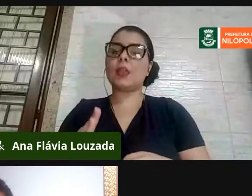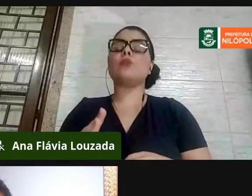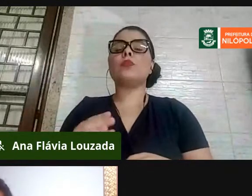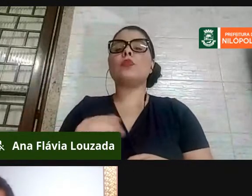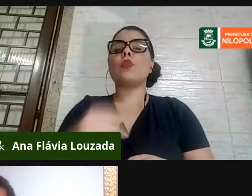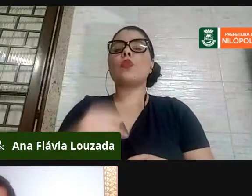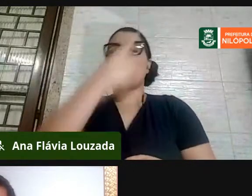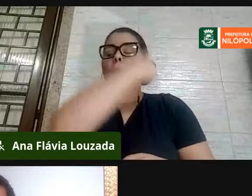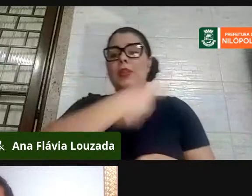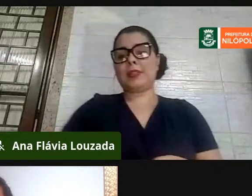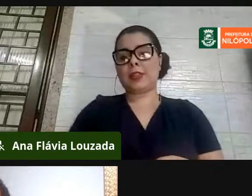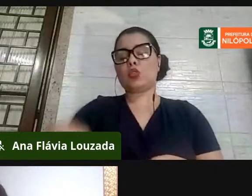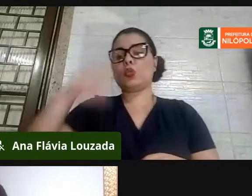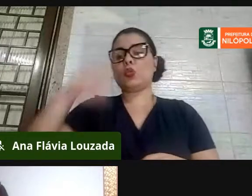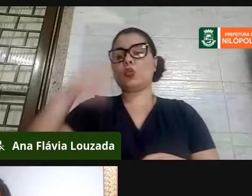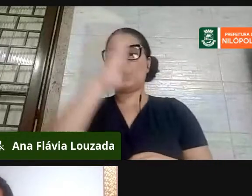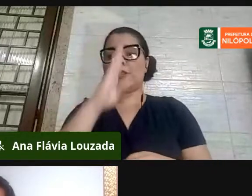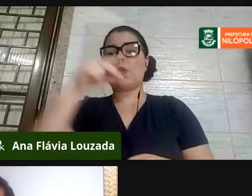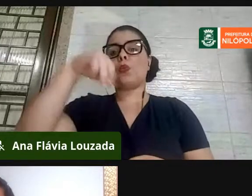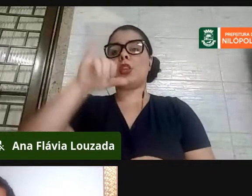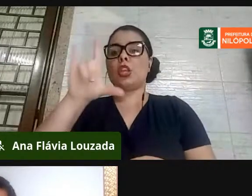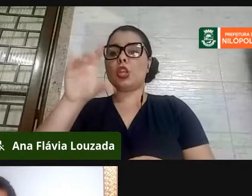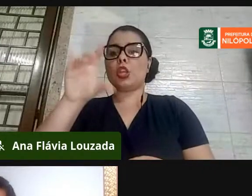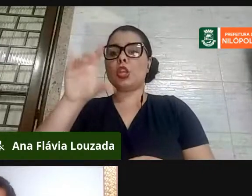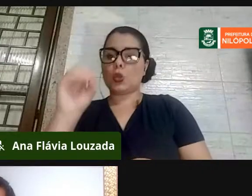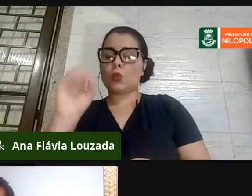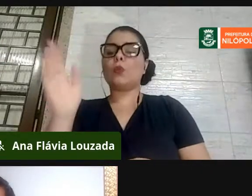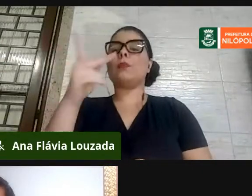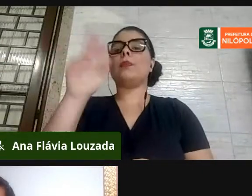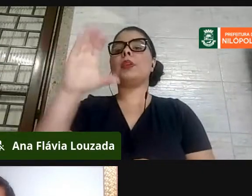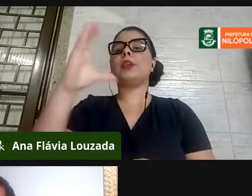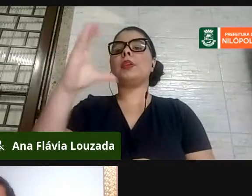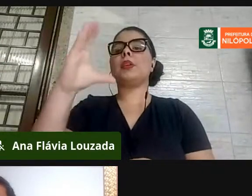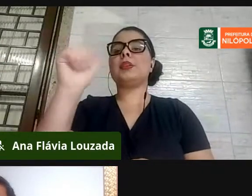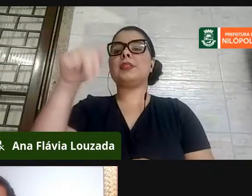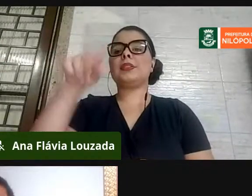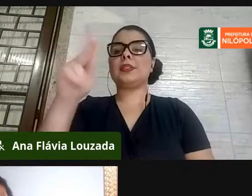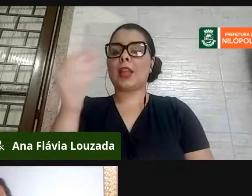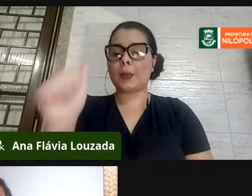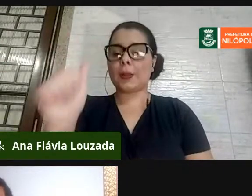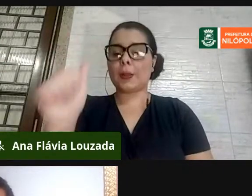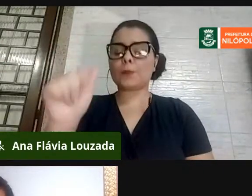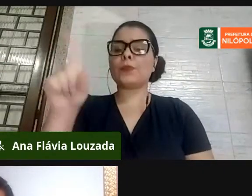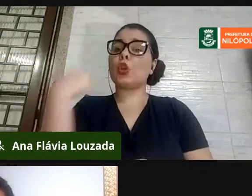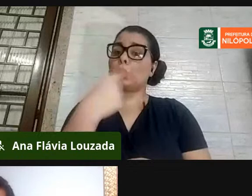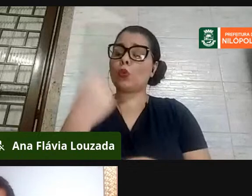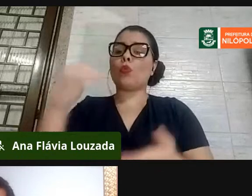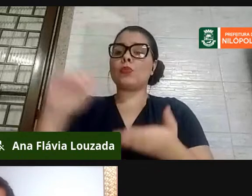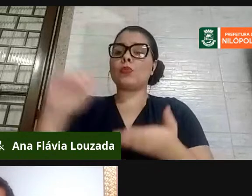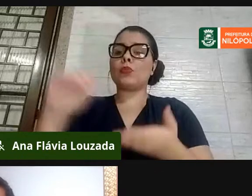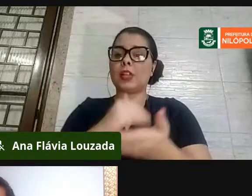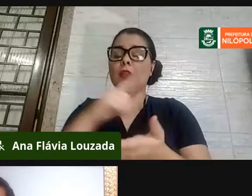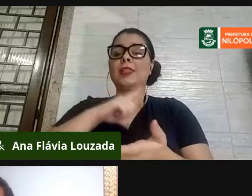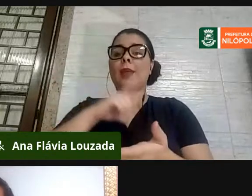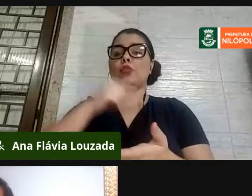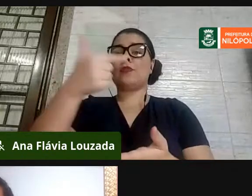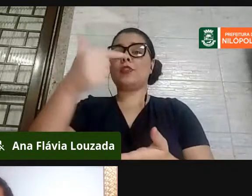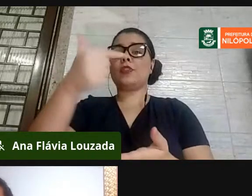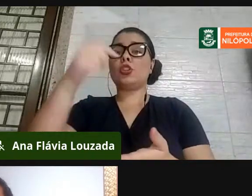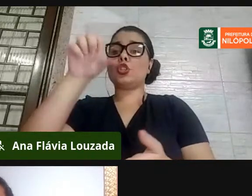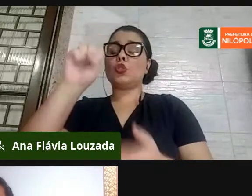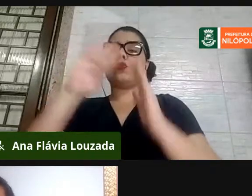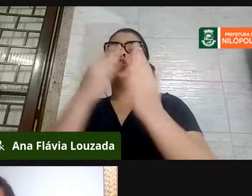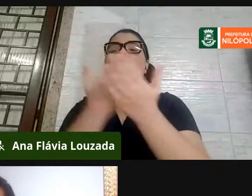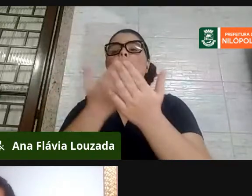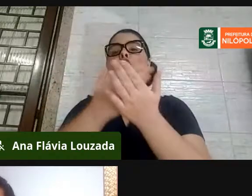Nós, enquanto secretaria, atualmente, nós somos 28 escolas públicas. Nós temos cerca de